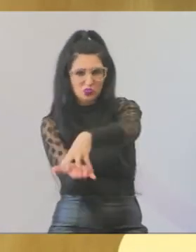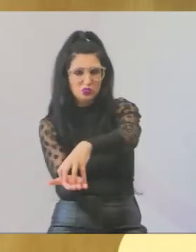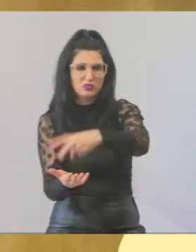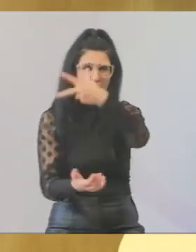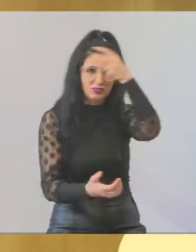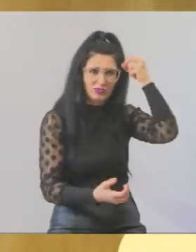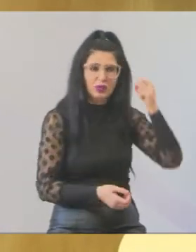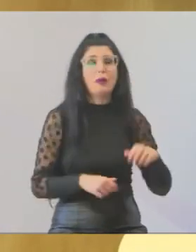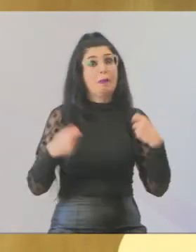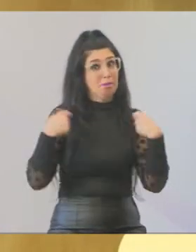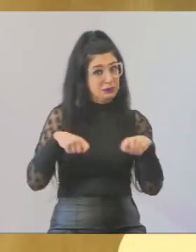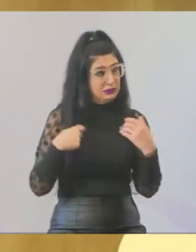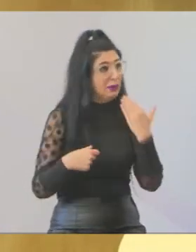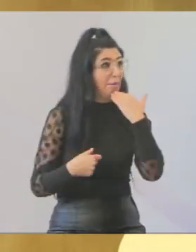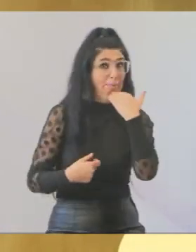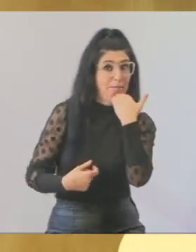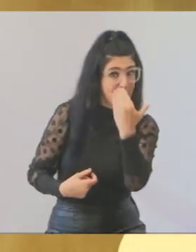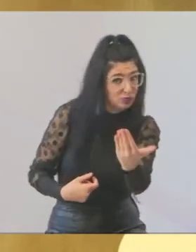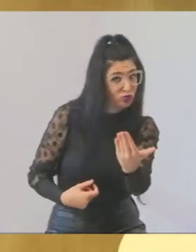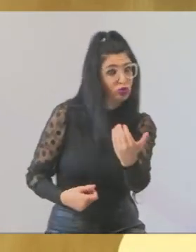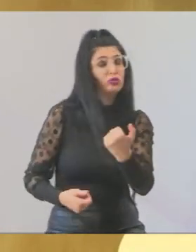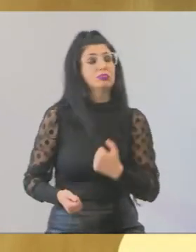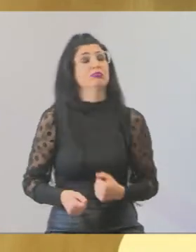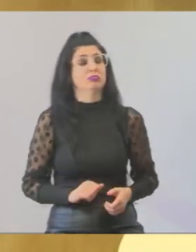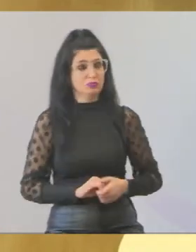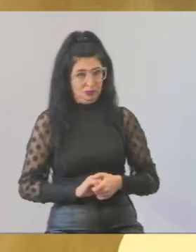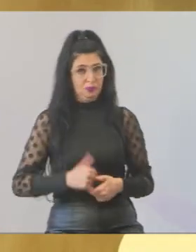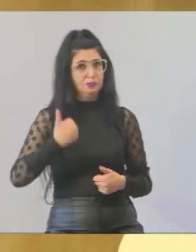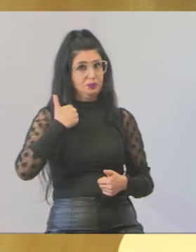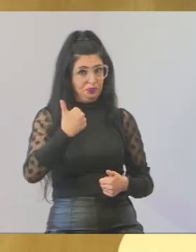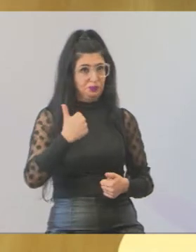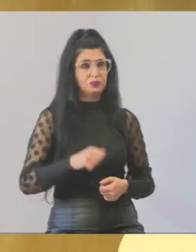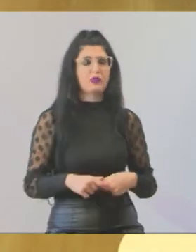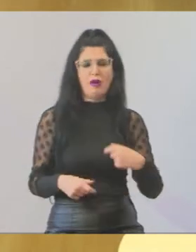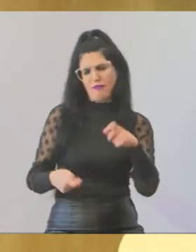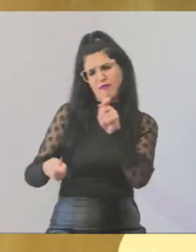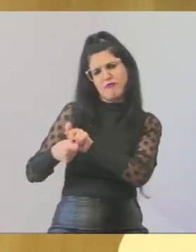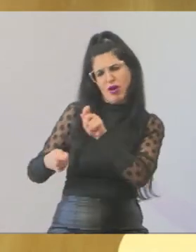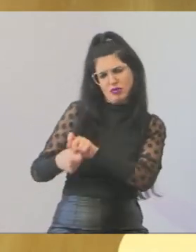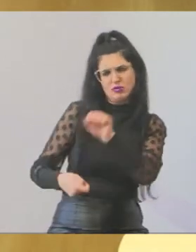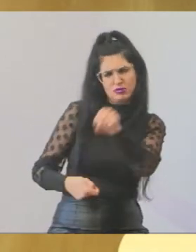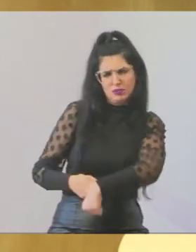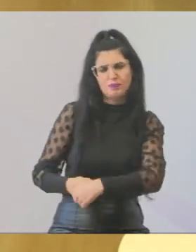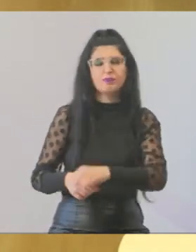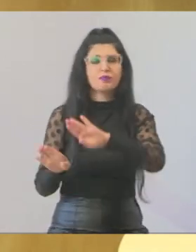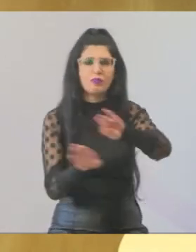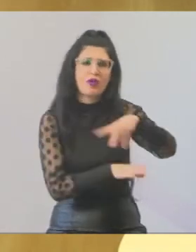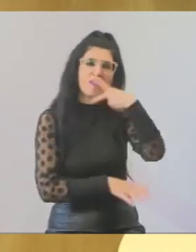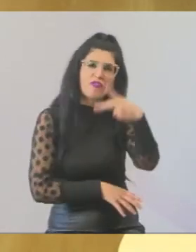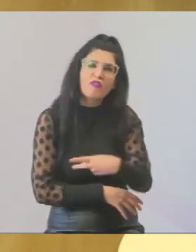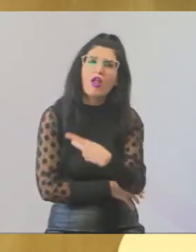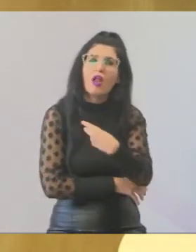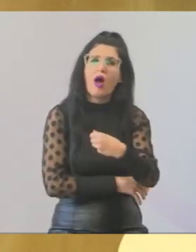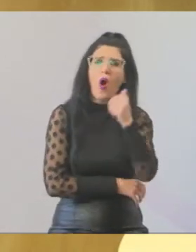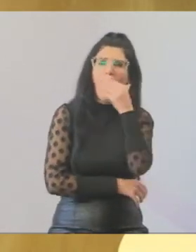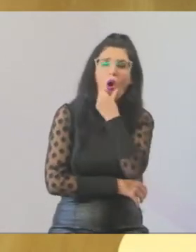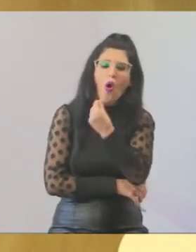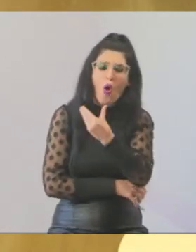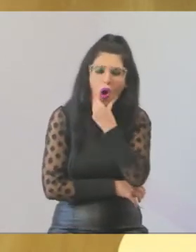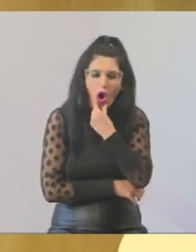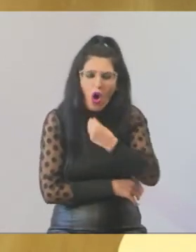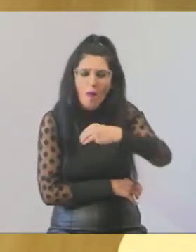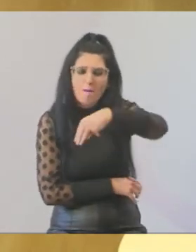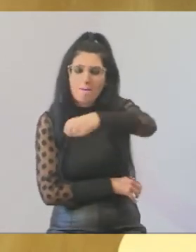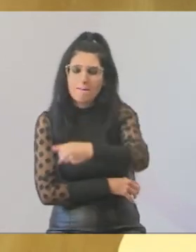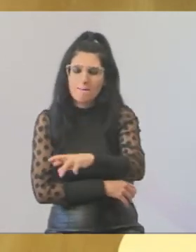senão não saem as coisas. E também falar aqui para o Marcelo Força, o doutor Rodrigo já falou bastante, que a gente